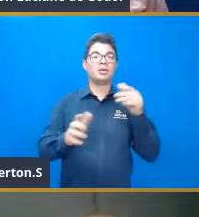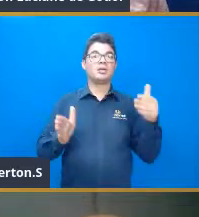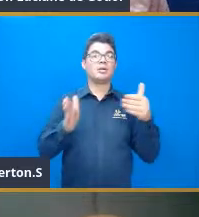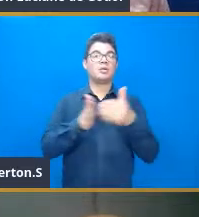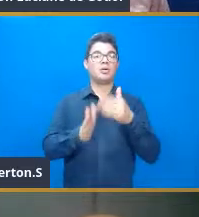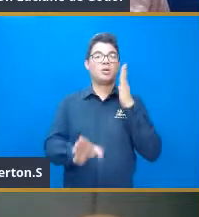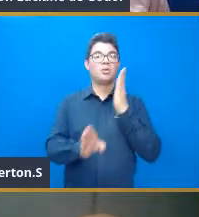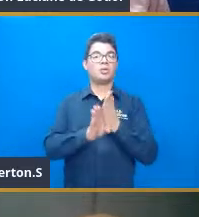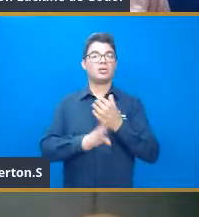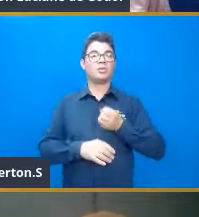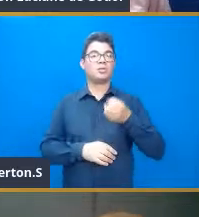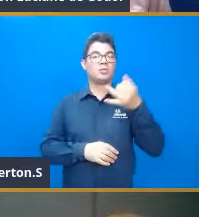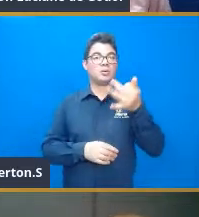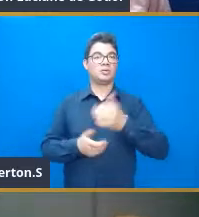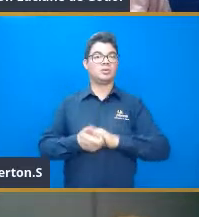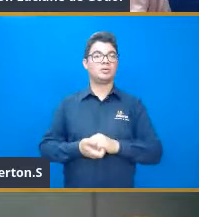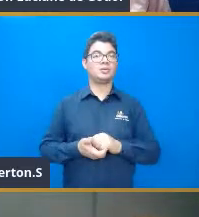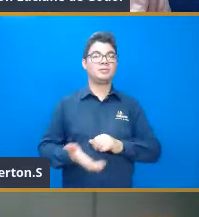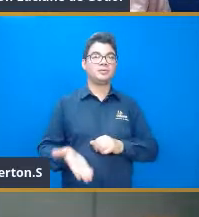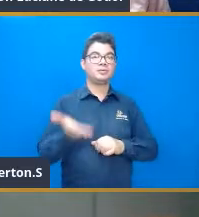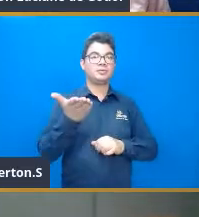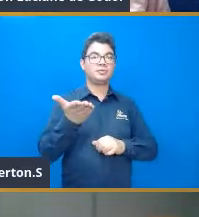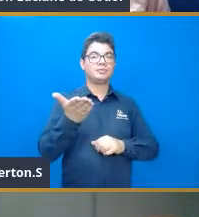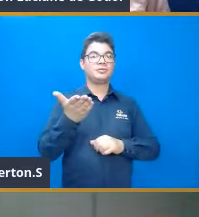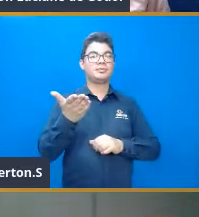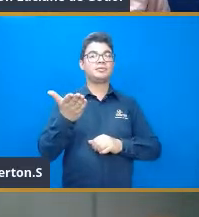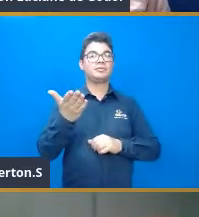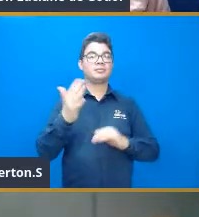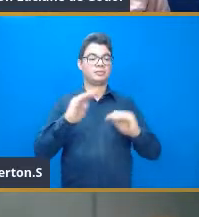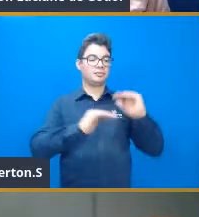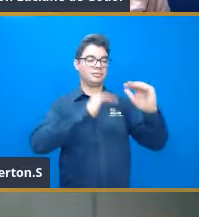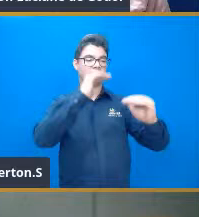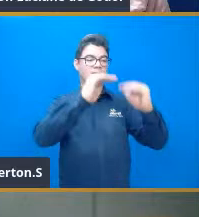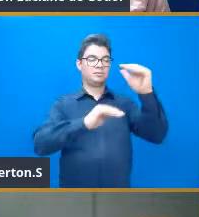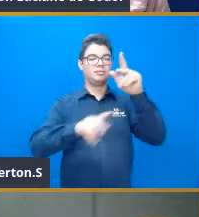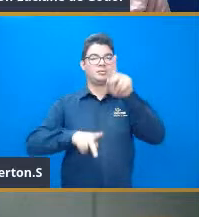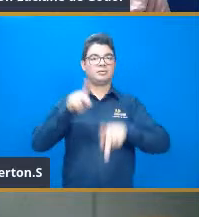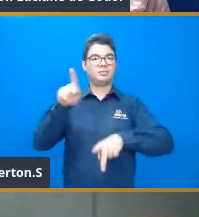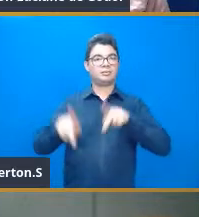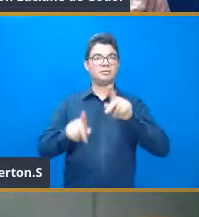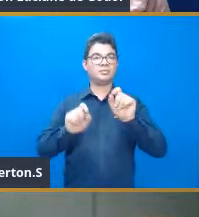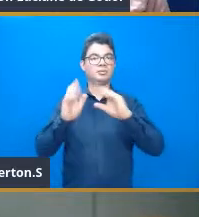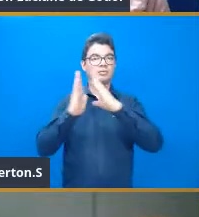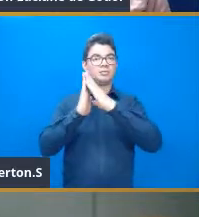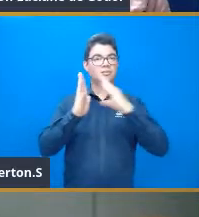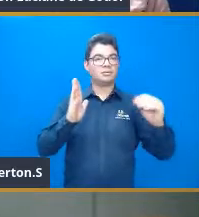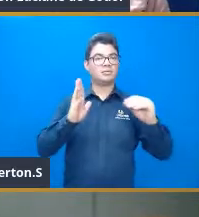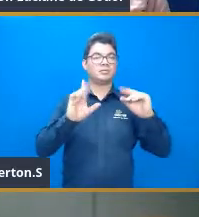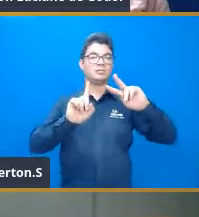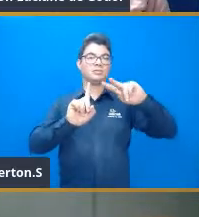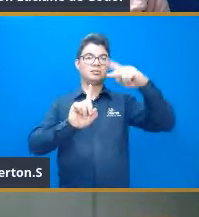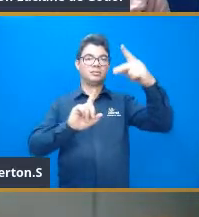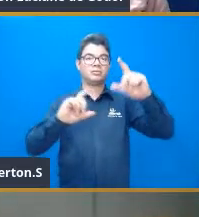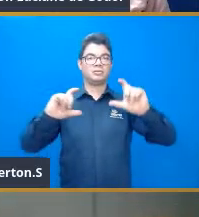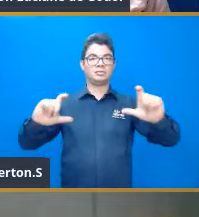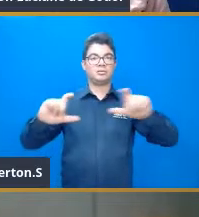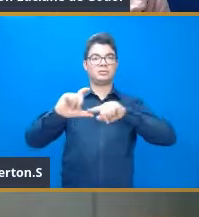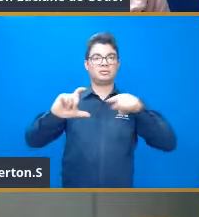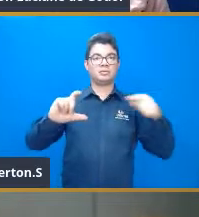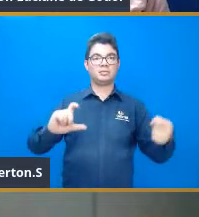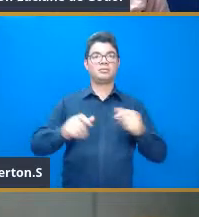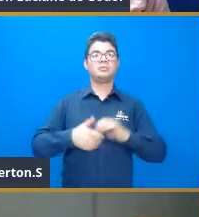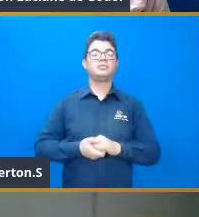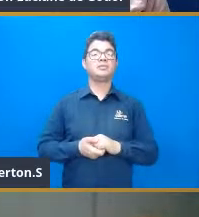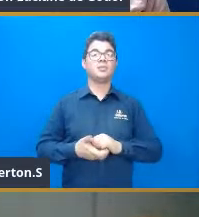,026, então o crescimento populacional, ele é modelado por meio de uma função exponencial, né, é só pegar a taxa de crescimento,